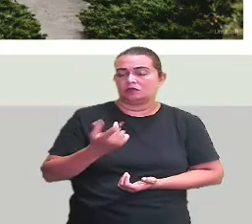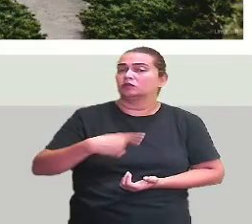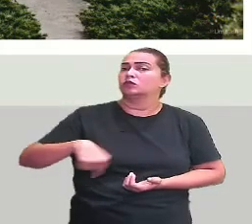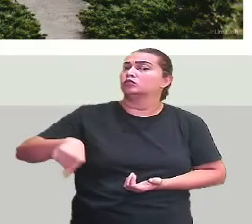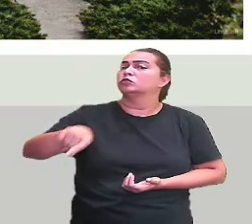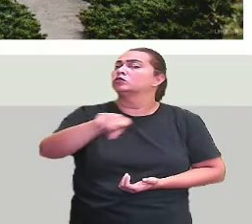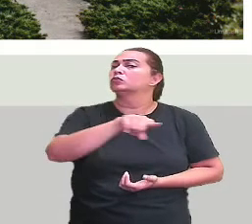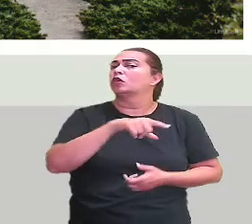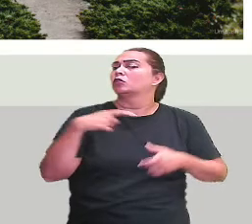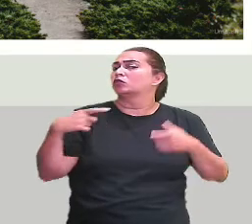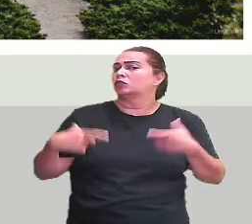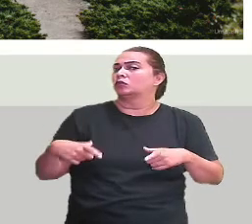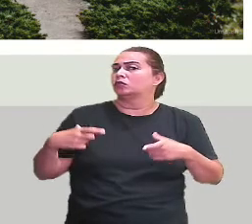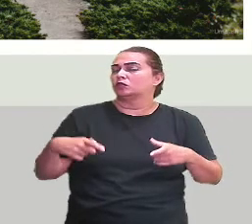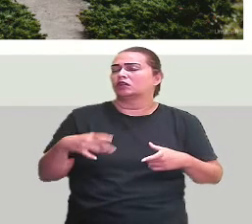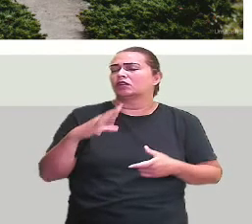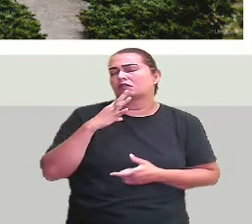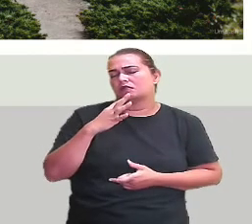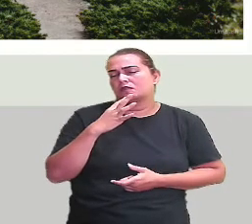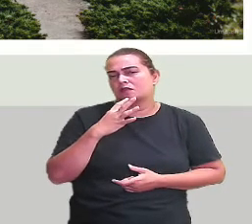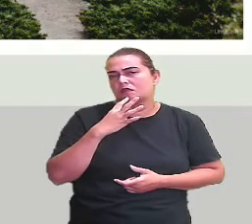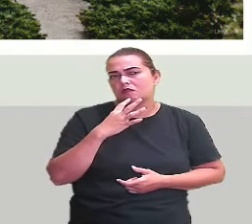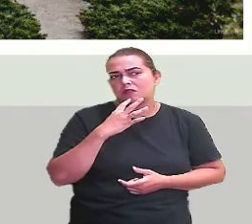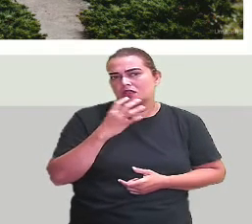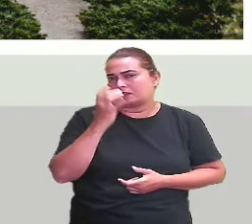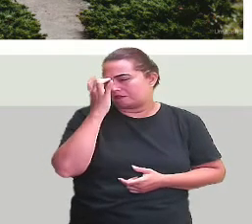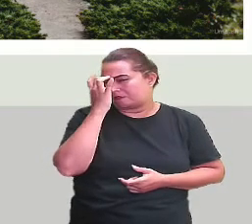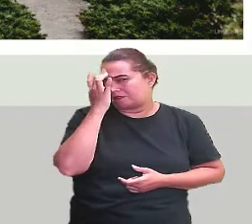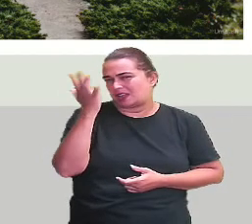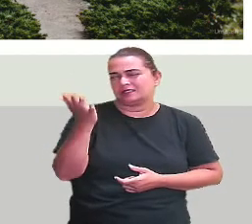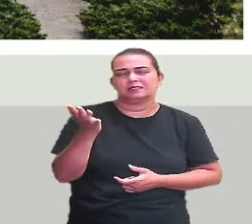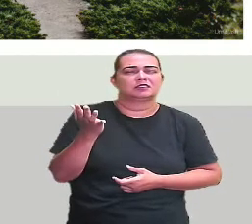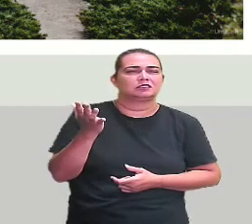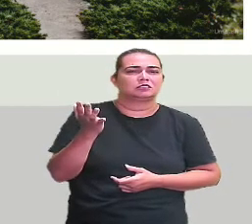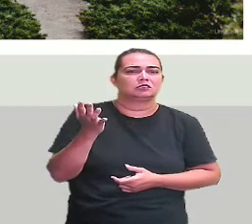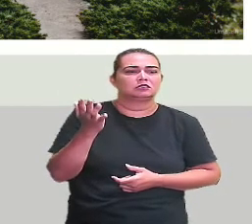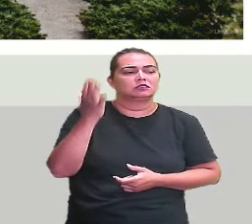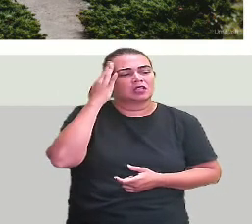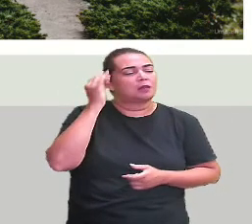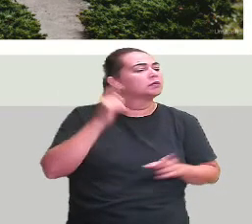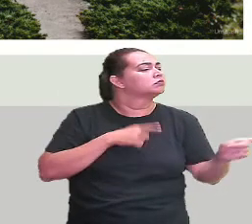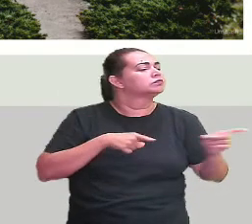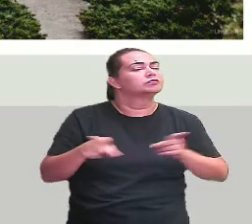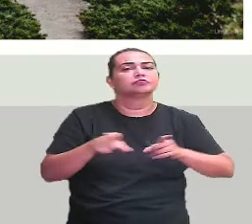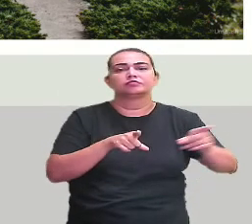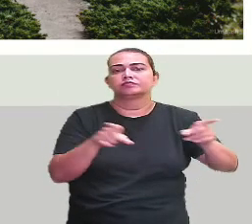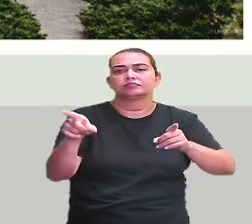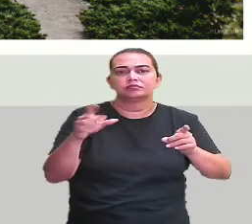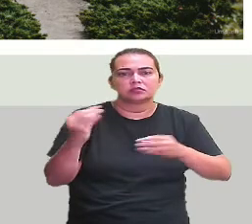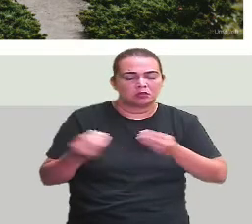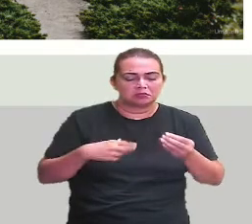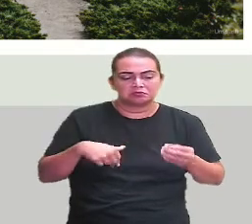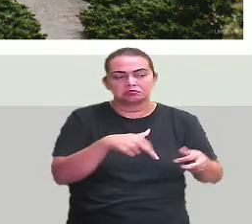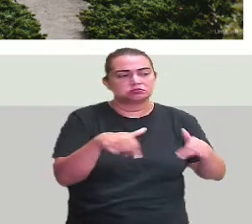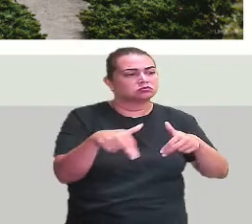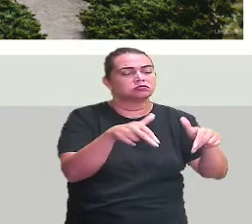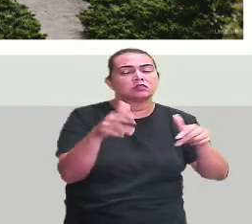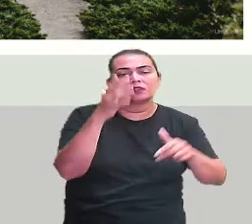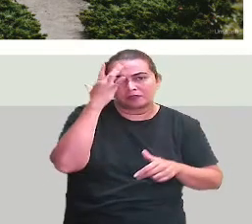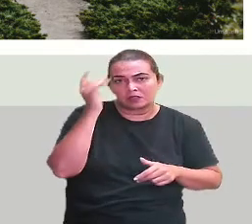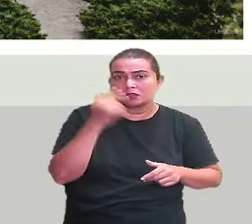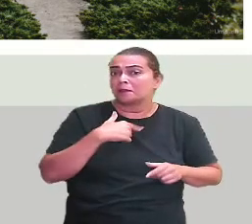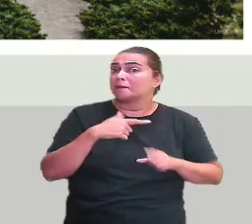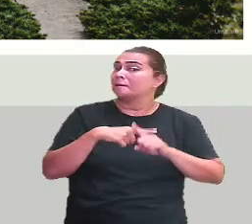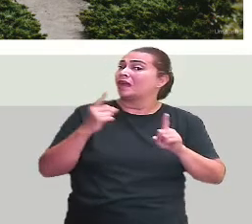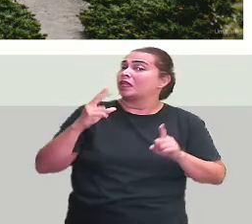quando estamos em um lugar que conhecemos, é fácil nos localizar. Porém, quando nunca fomos a um lugar,